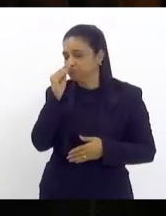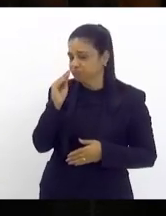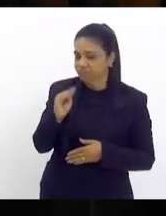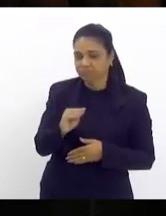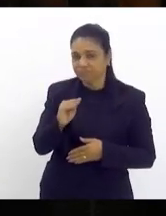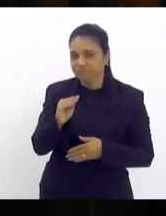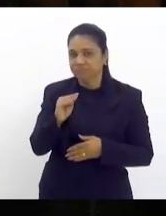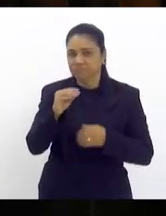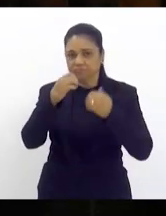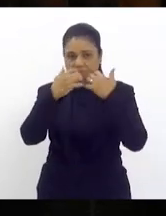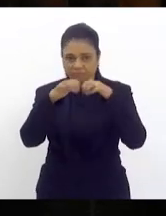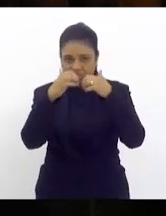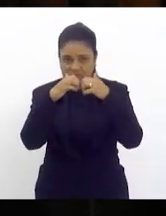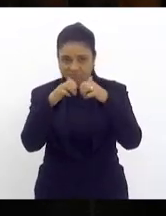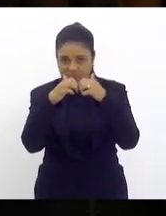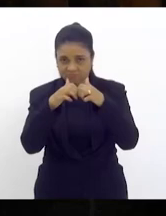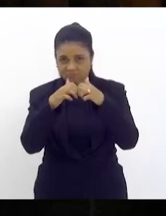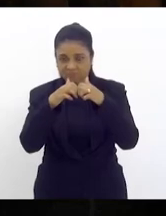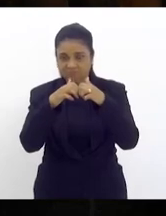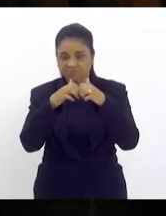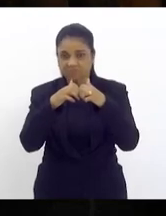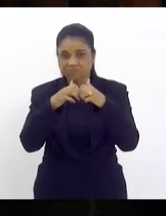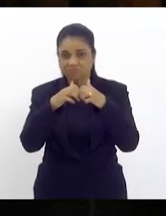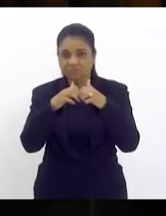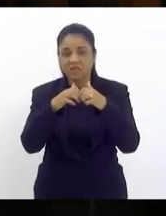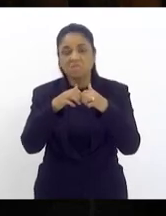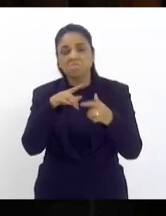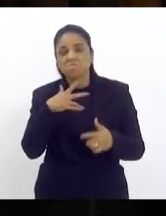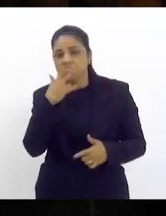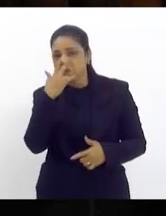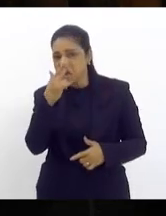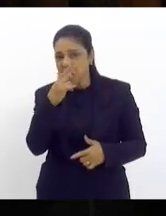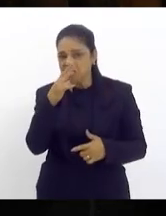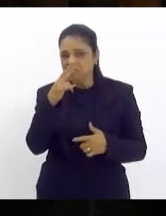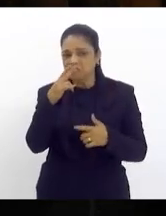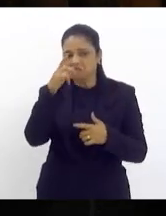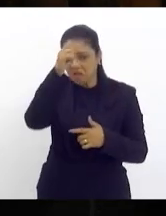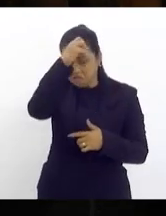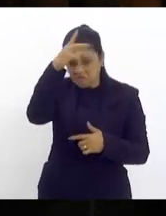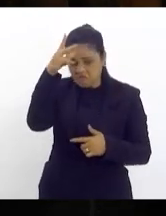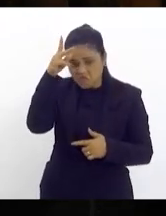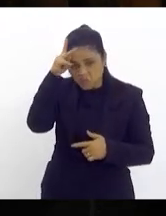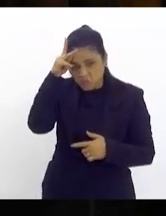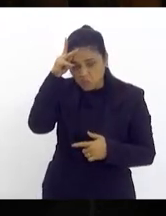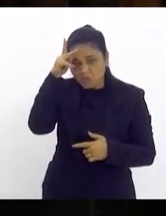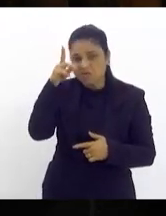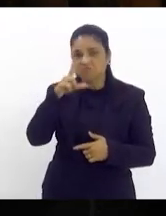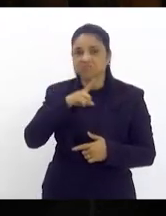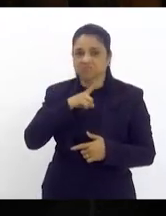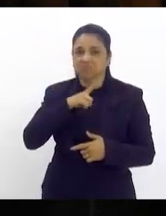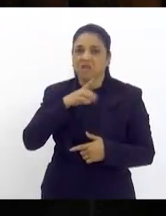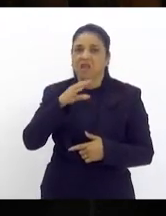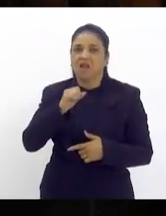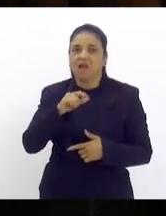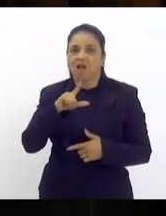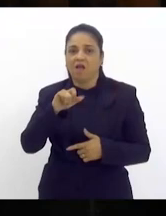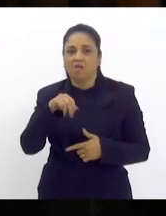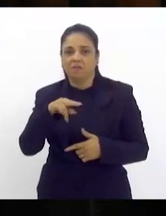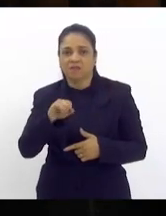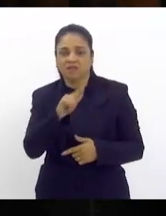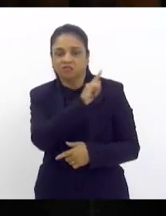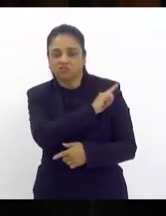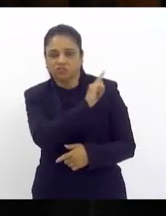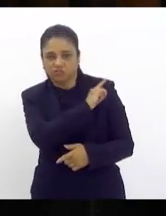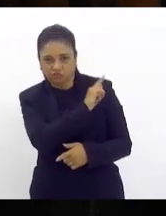que me parece ter lá sim na prefeitura na gestão uma grande calamidade de gestão e isso